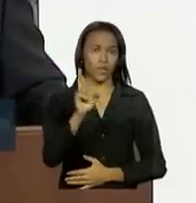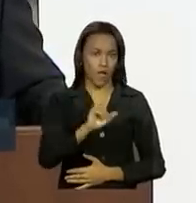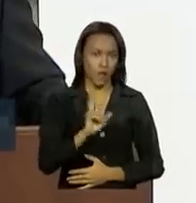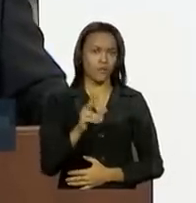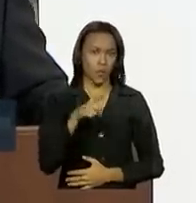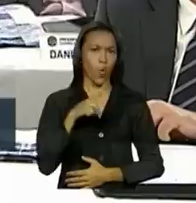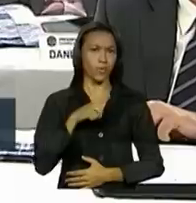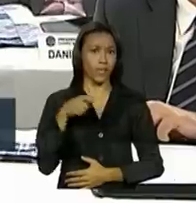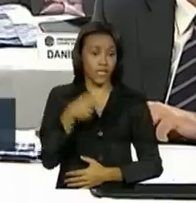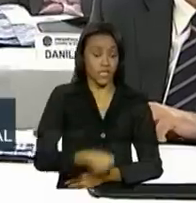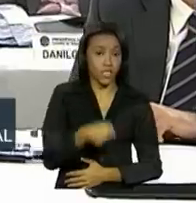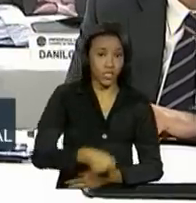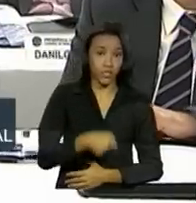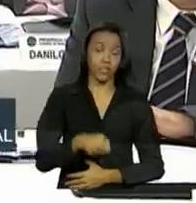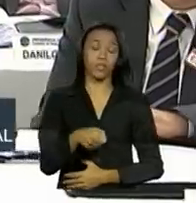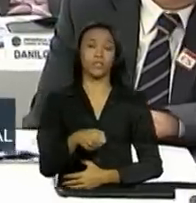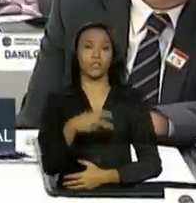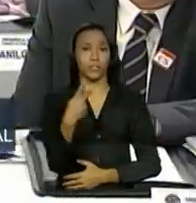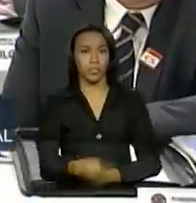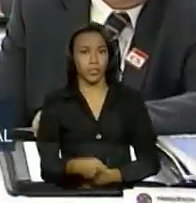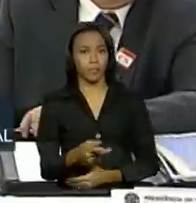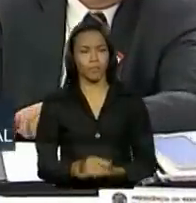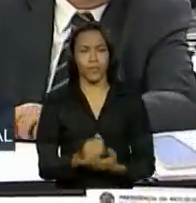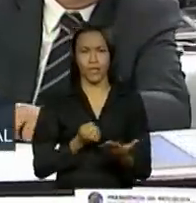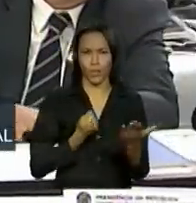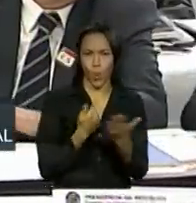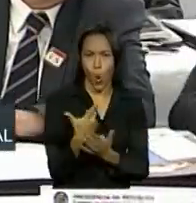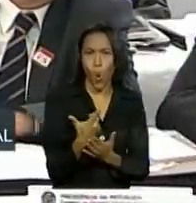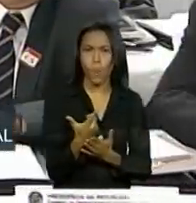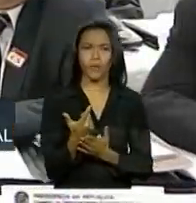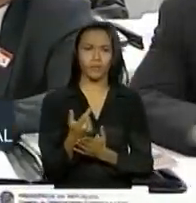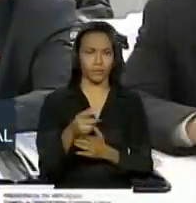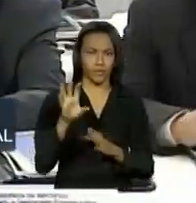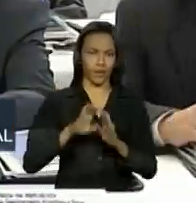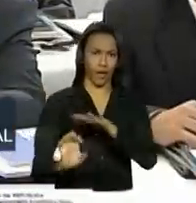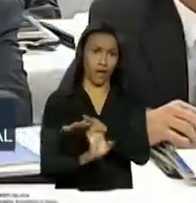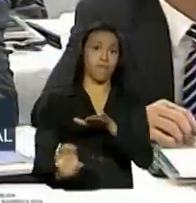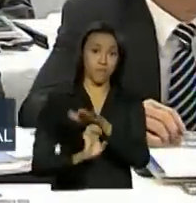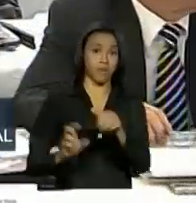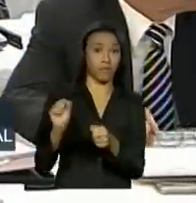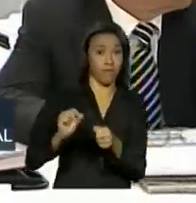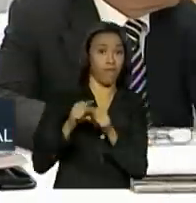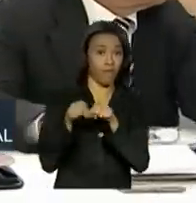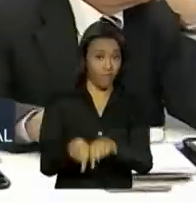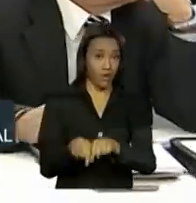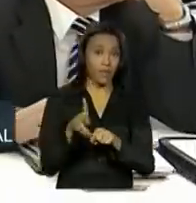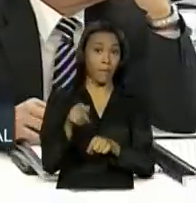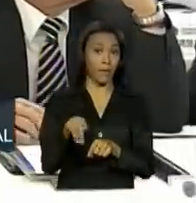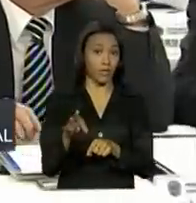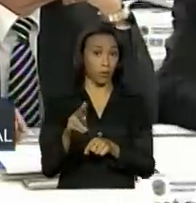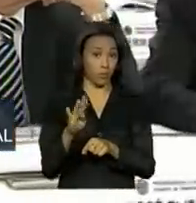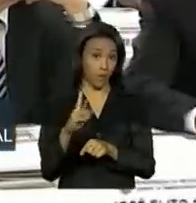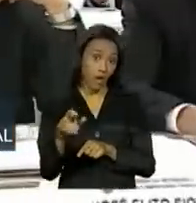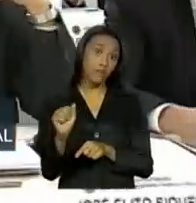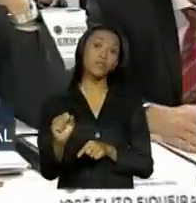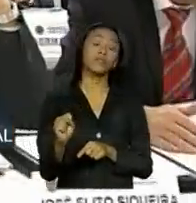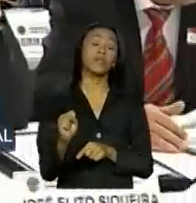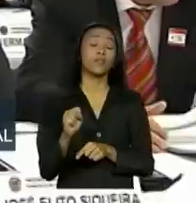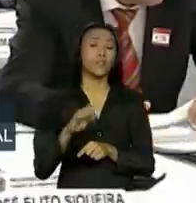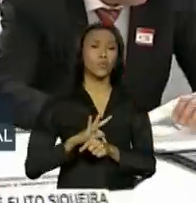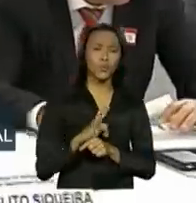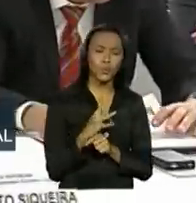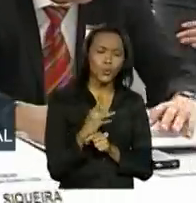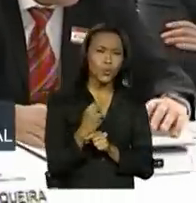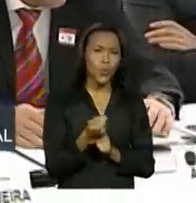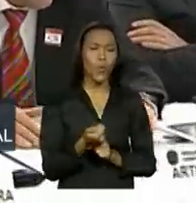exigência de componente nacional nas compras feitas pela Petrobras, isso significa que, em torno dela, toda uma